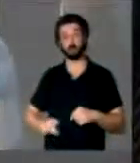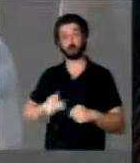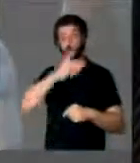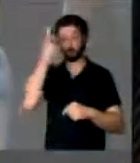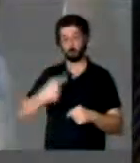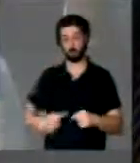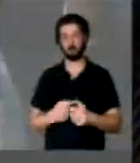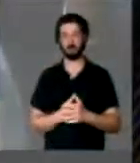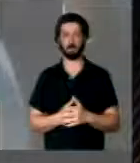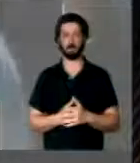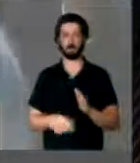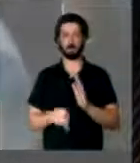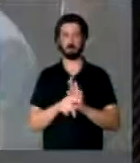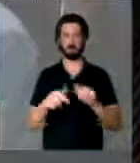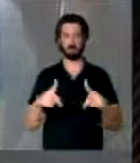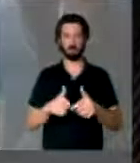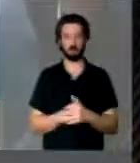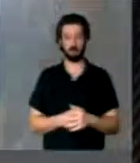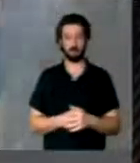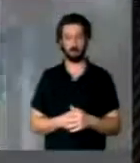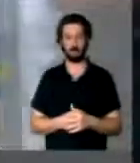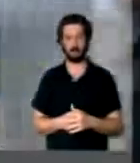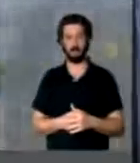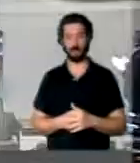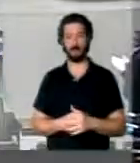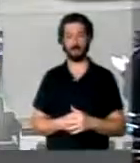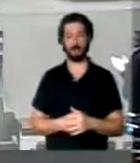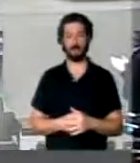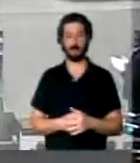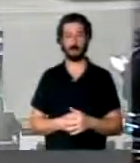humanos do trabalho. Vamos votar, presidente. Deputado, representante...